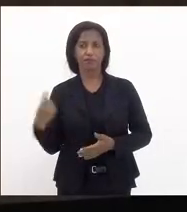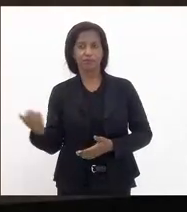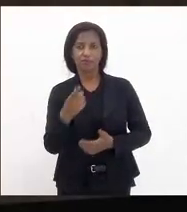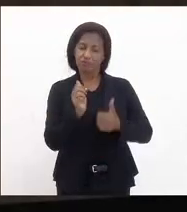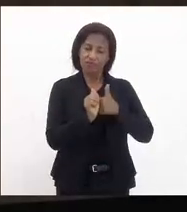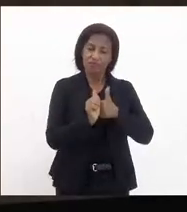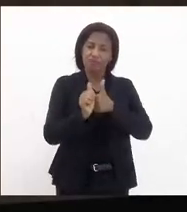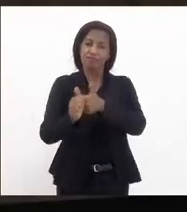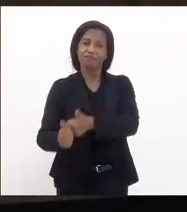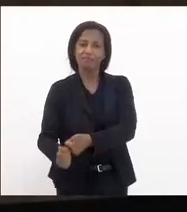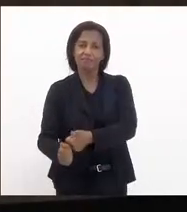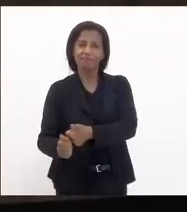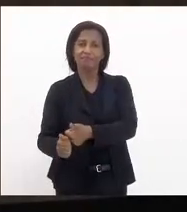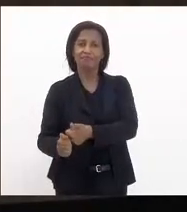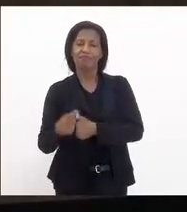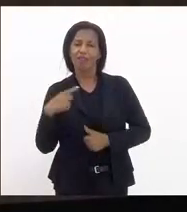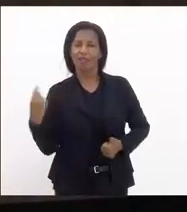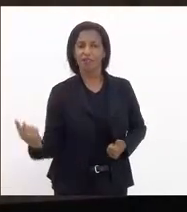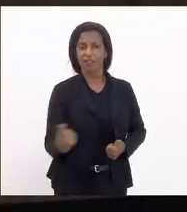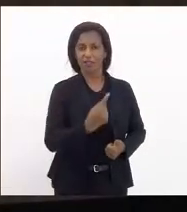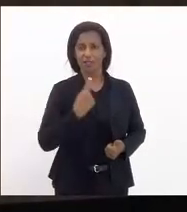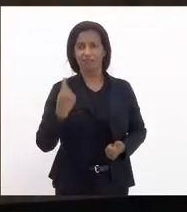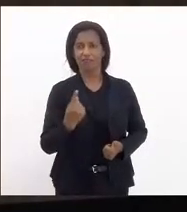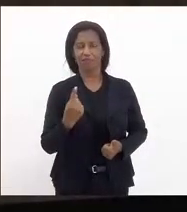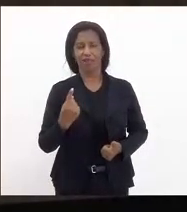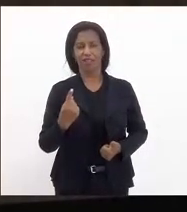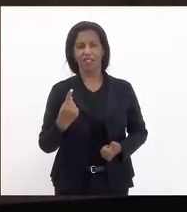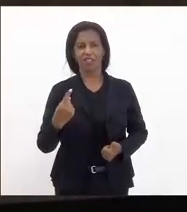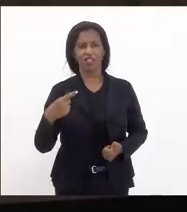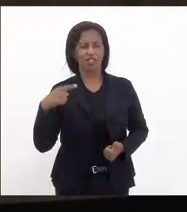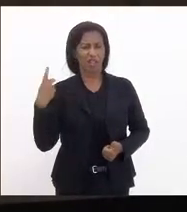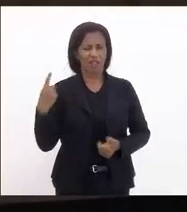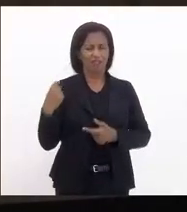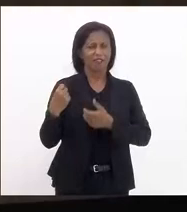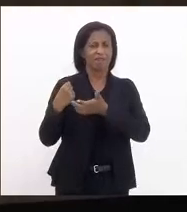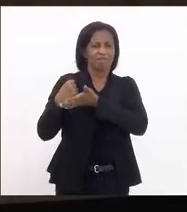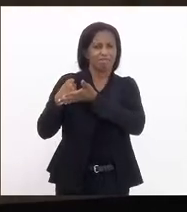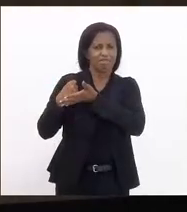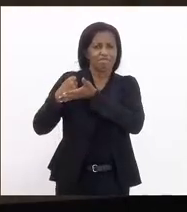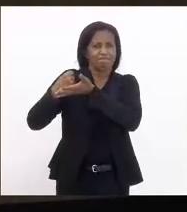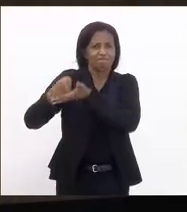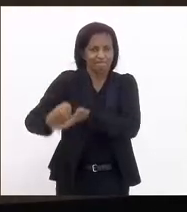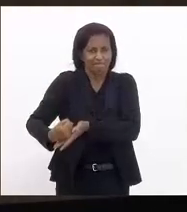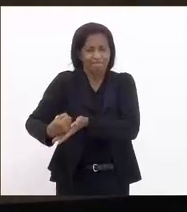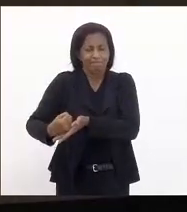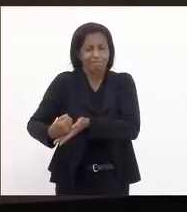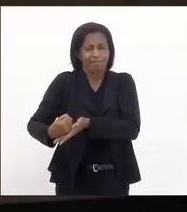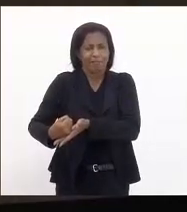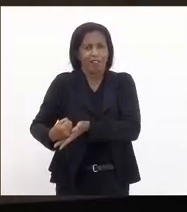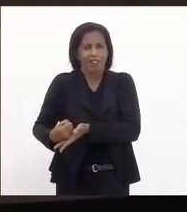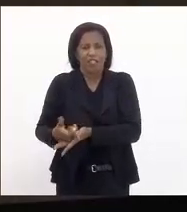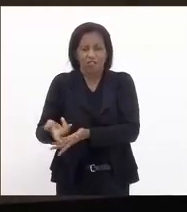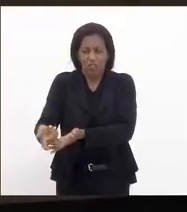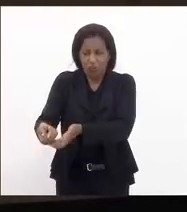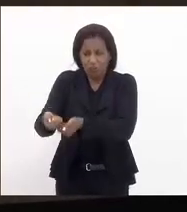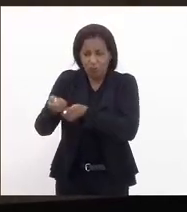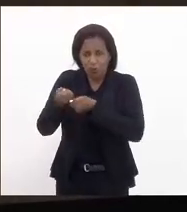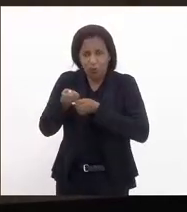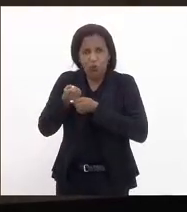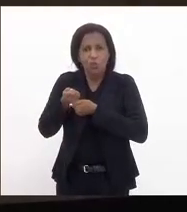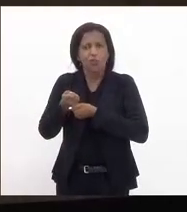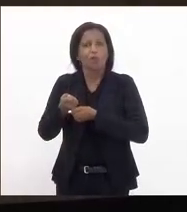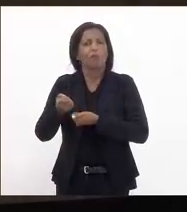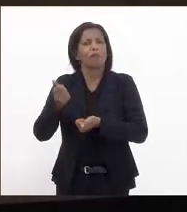caminha né Bebeto a gente leva esse fardo puxa pra que o futebol no Rio de Janeiro